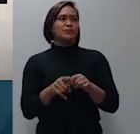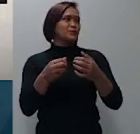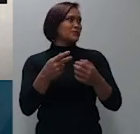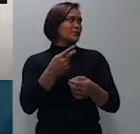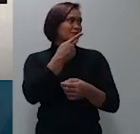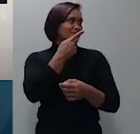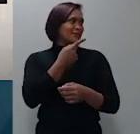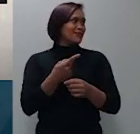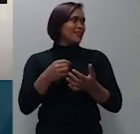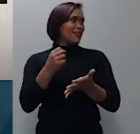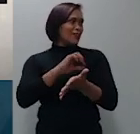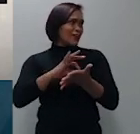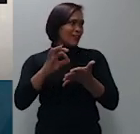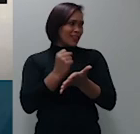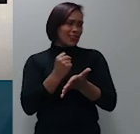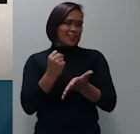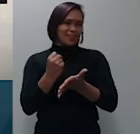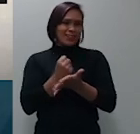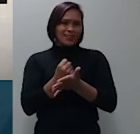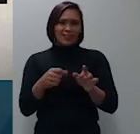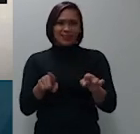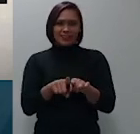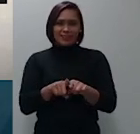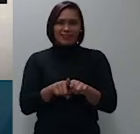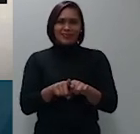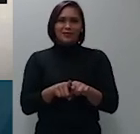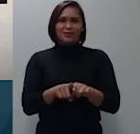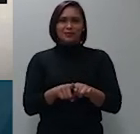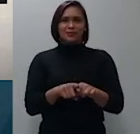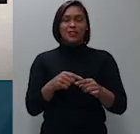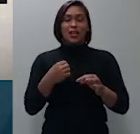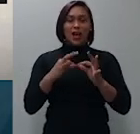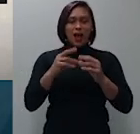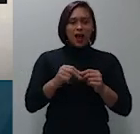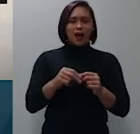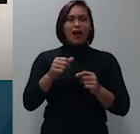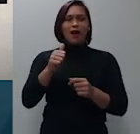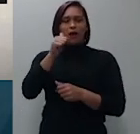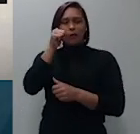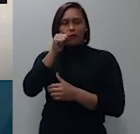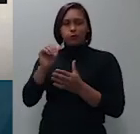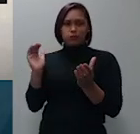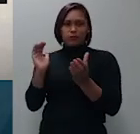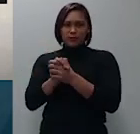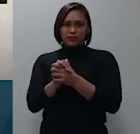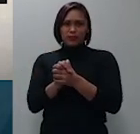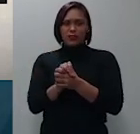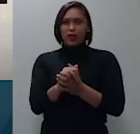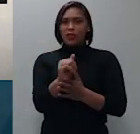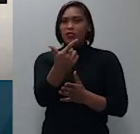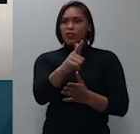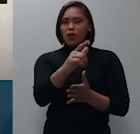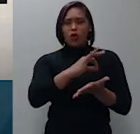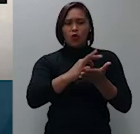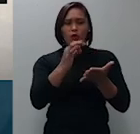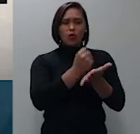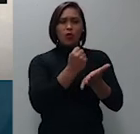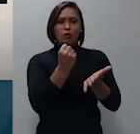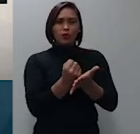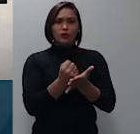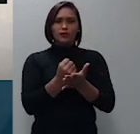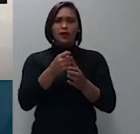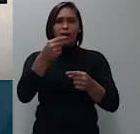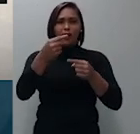advocatícios formulado pela genitora então quem formulou esse contrato de honorários advocatícios pelos